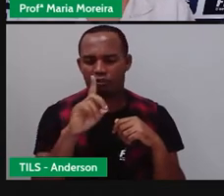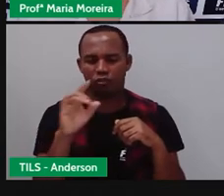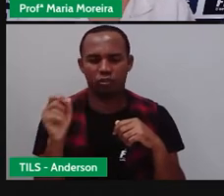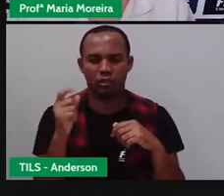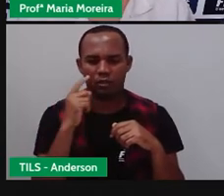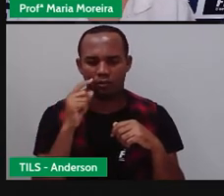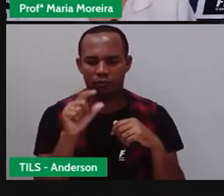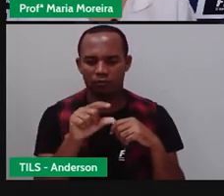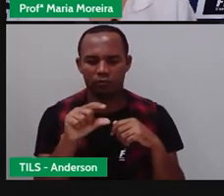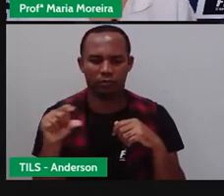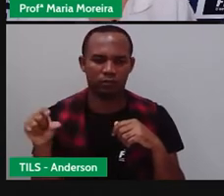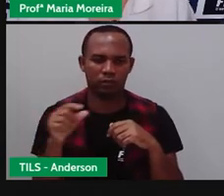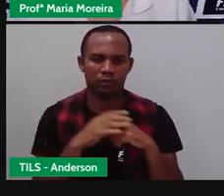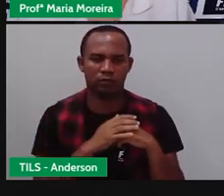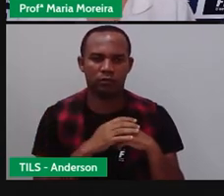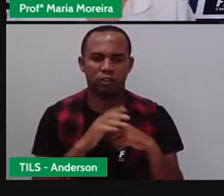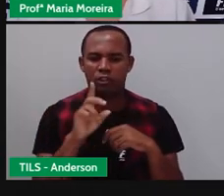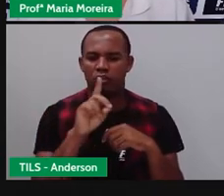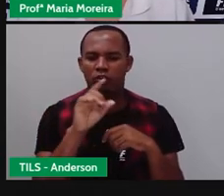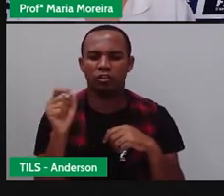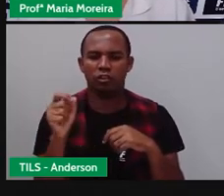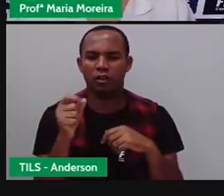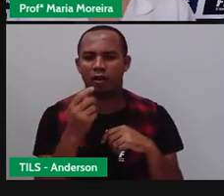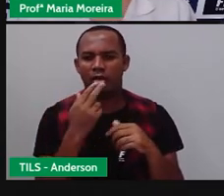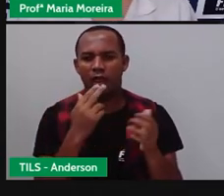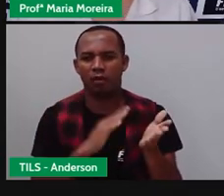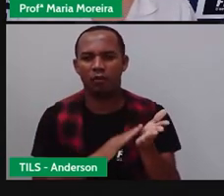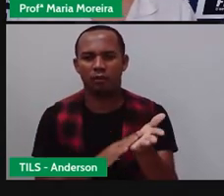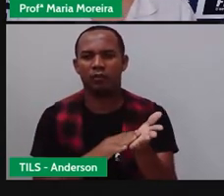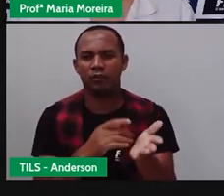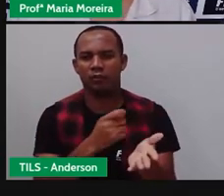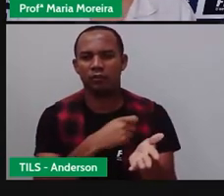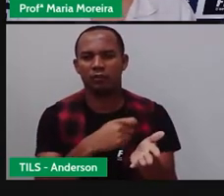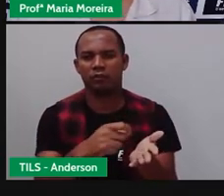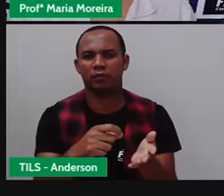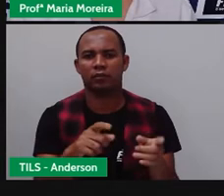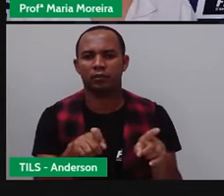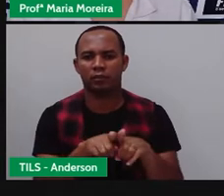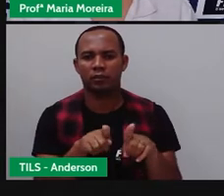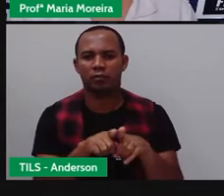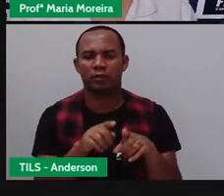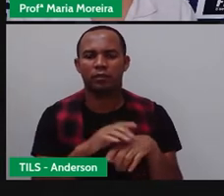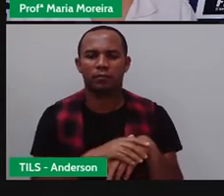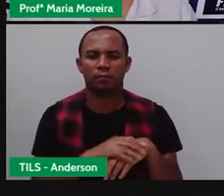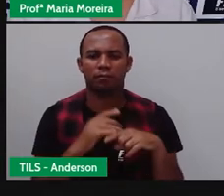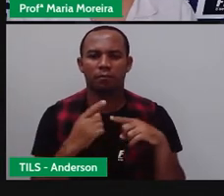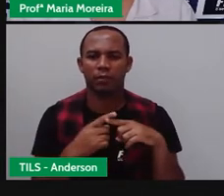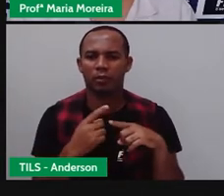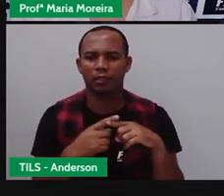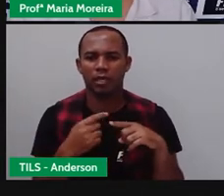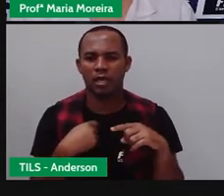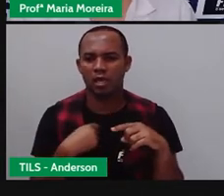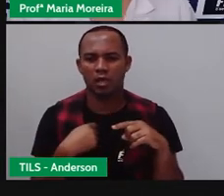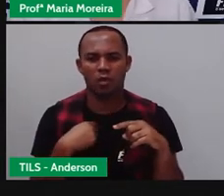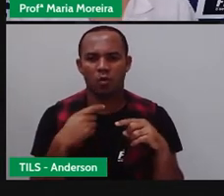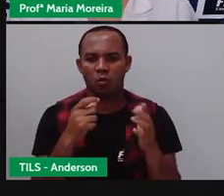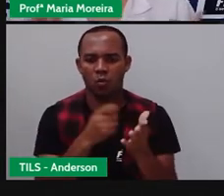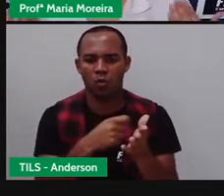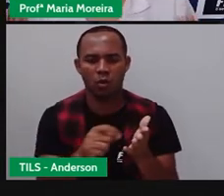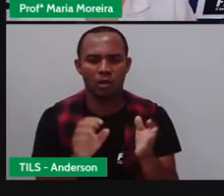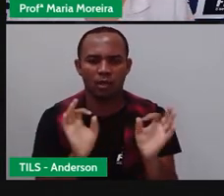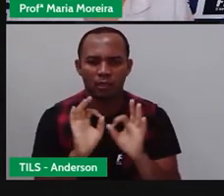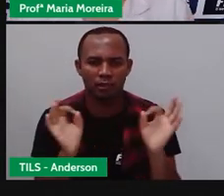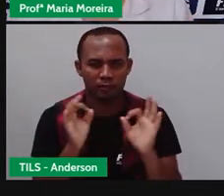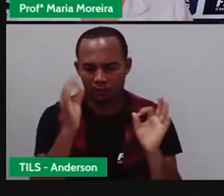isso? O dia em que o bilhete foi o quê? Escrito. Porque se eu não coloco a data, eu não tenho como